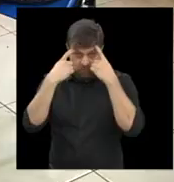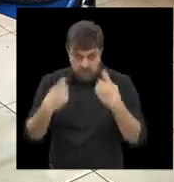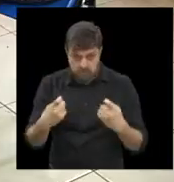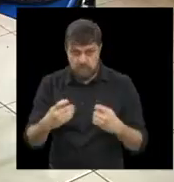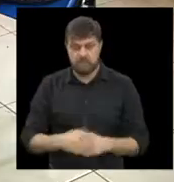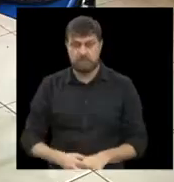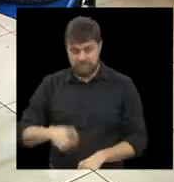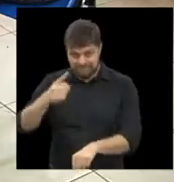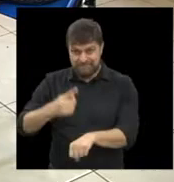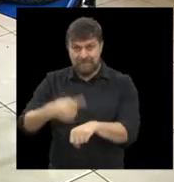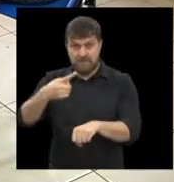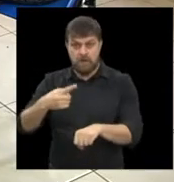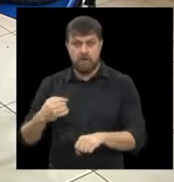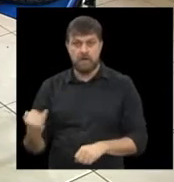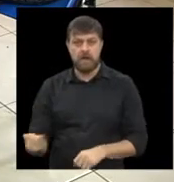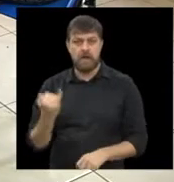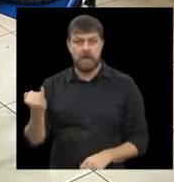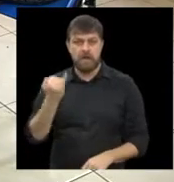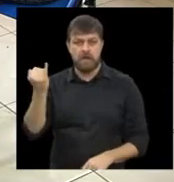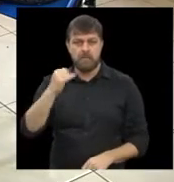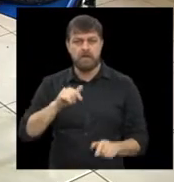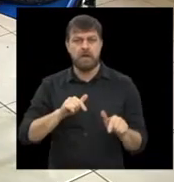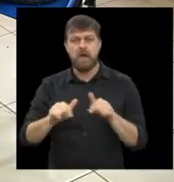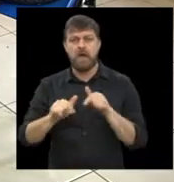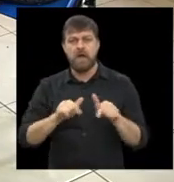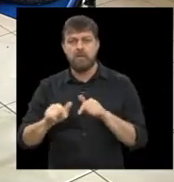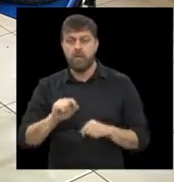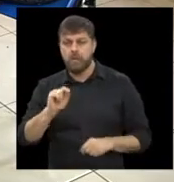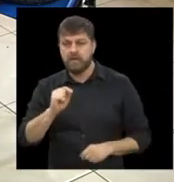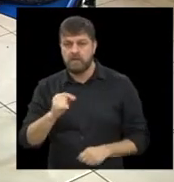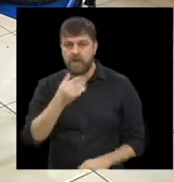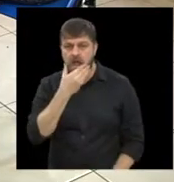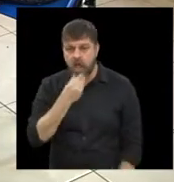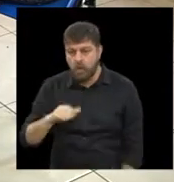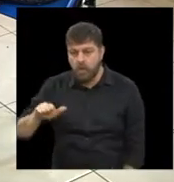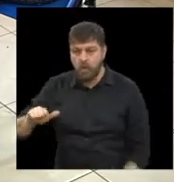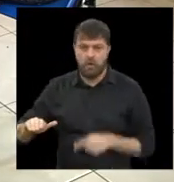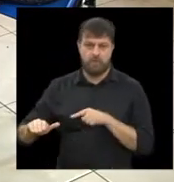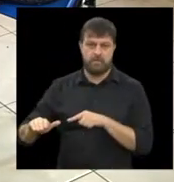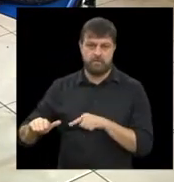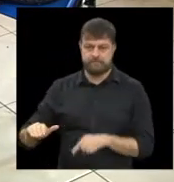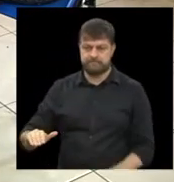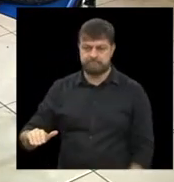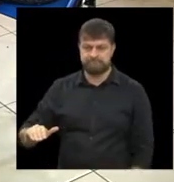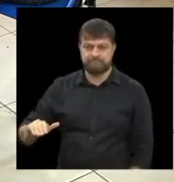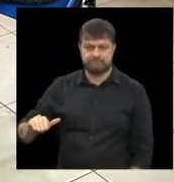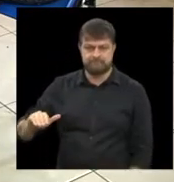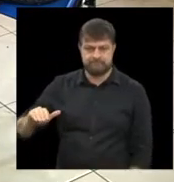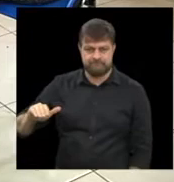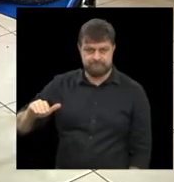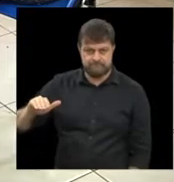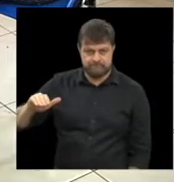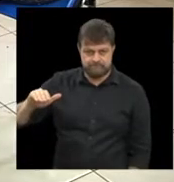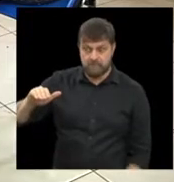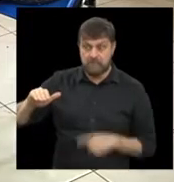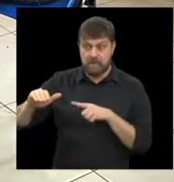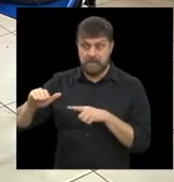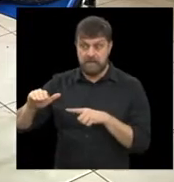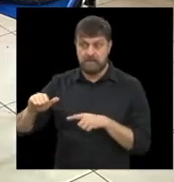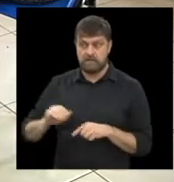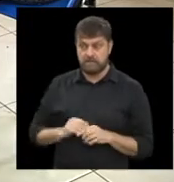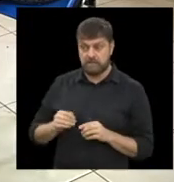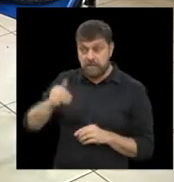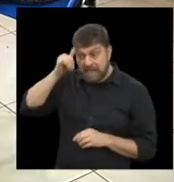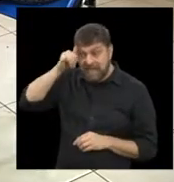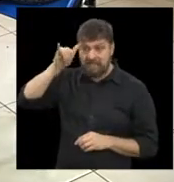nesse momento também acho que é importante trabalhar os meninos, os homens, que no caso são os agressores, como que isso